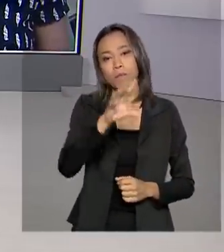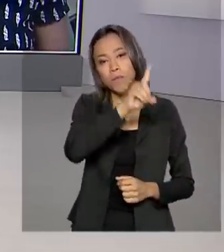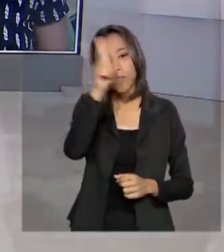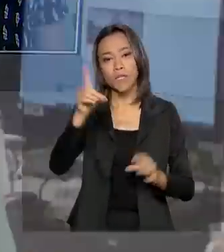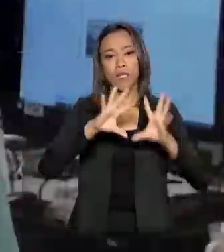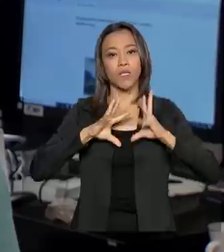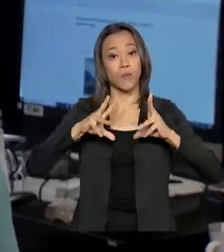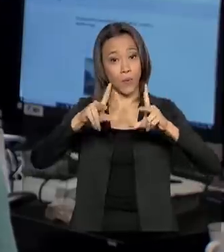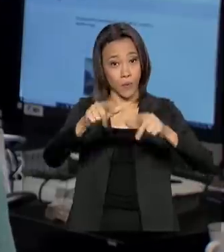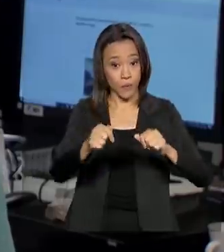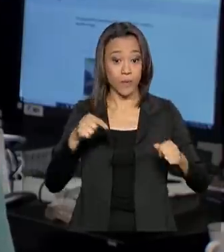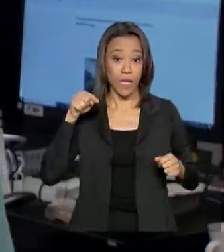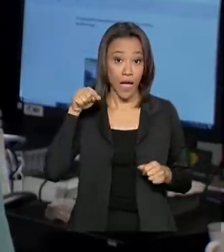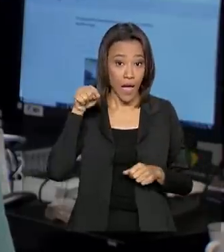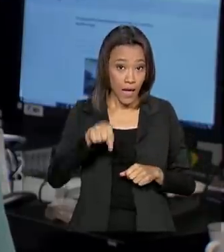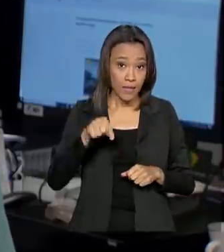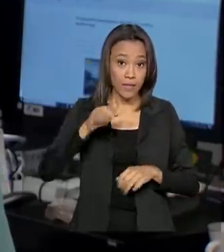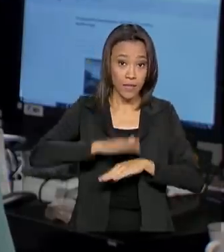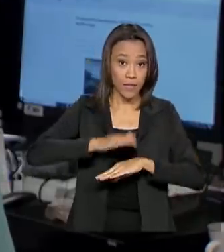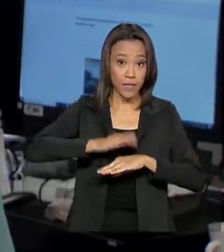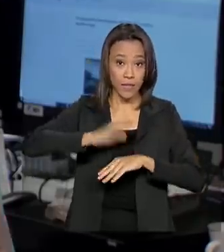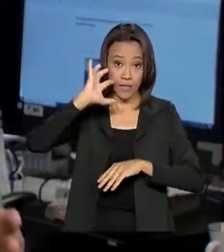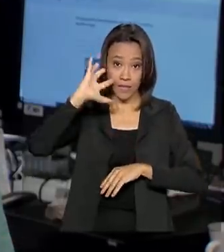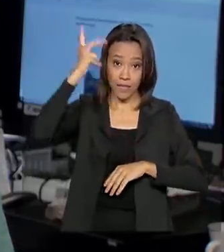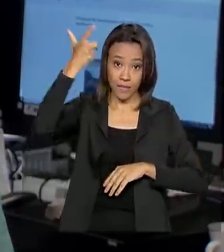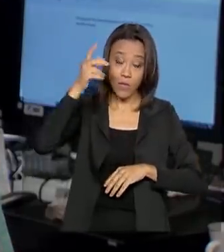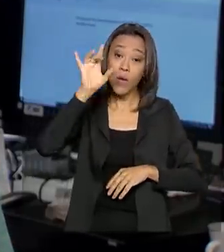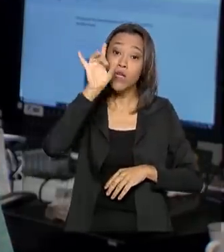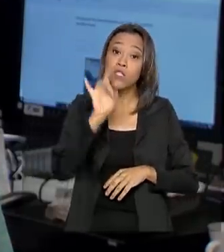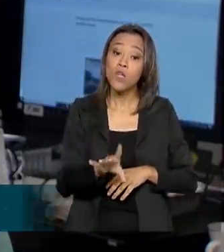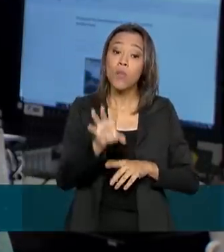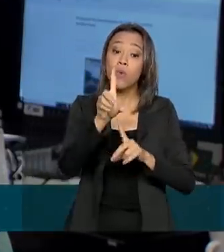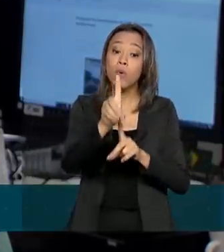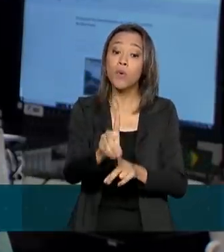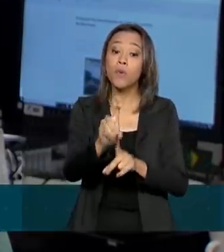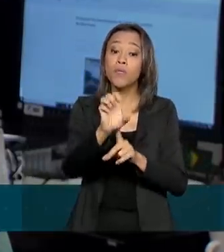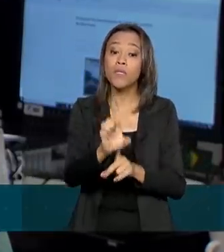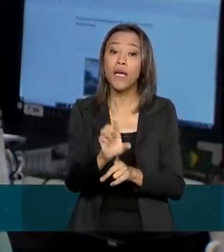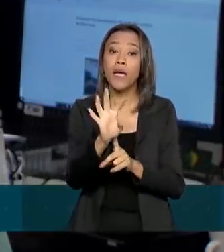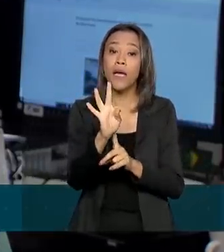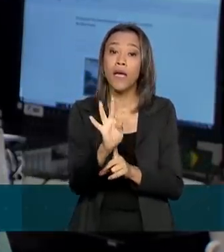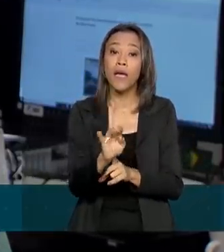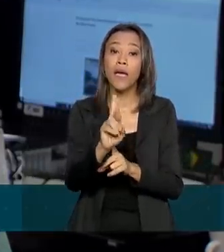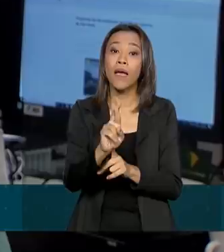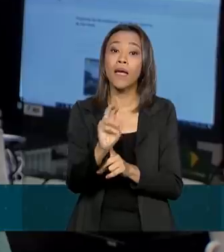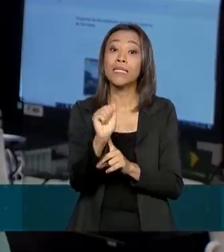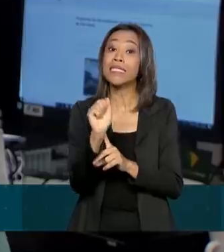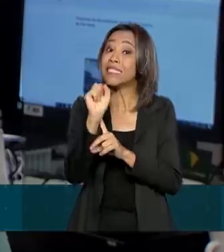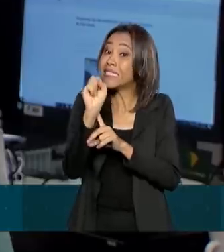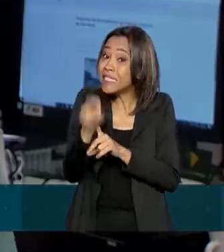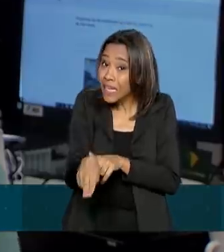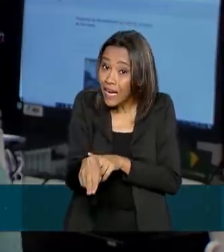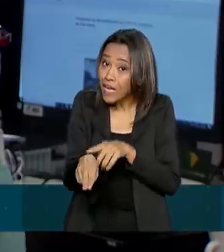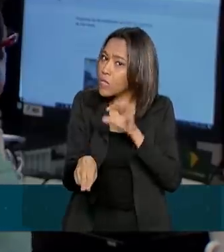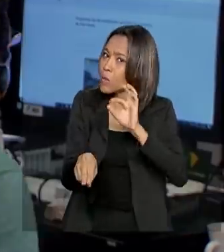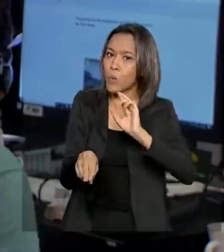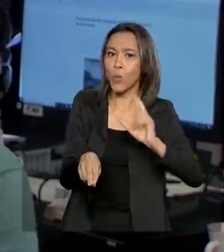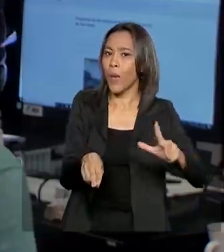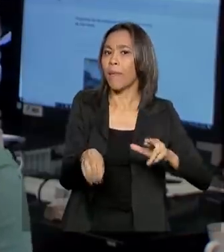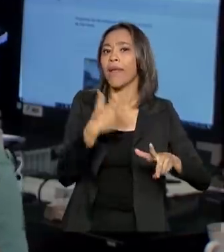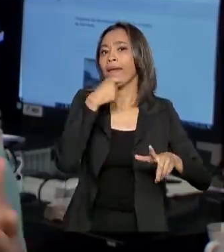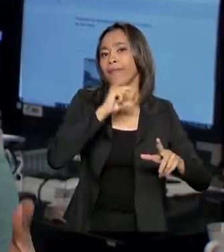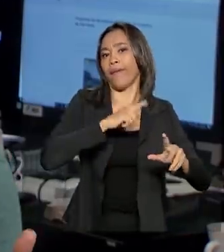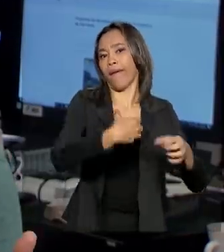Bom dia a todos. Essa decisão, ela vale para os DETRANS, não para as pessoas que têm carro. Porque tem muita gente aí com dúvidas,